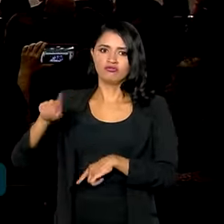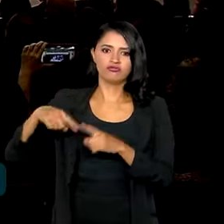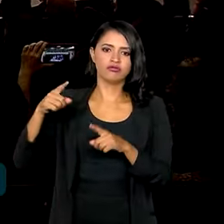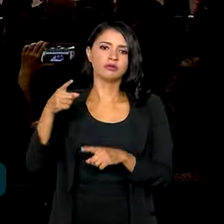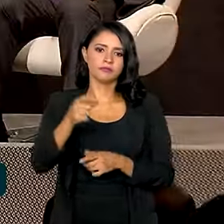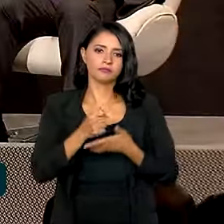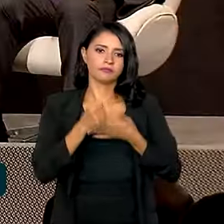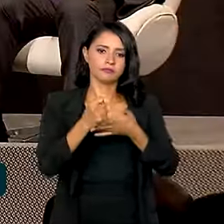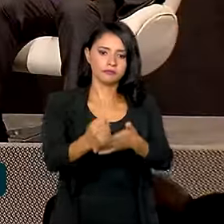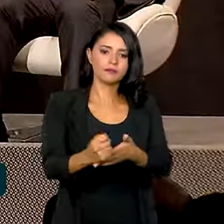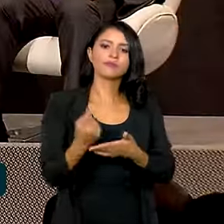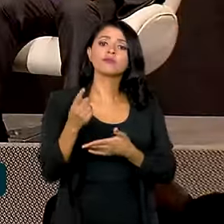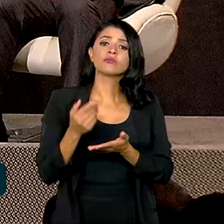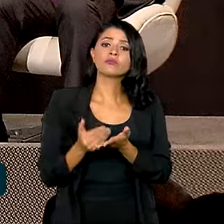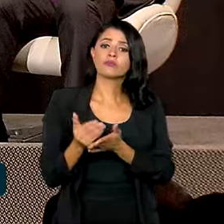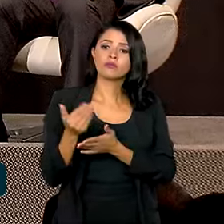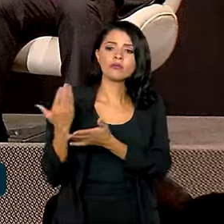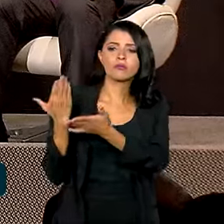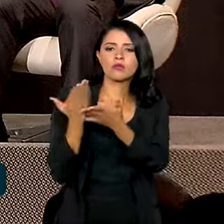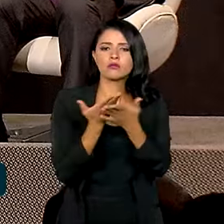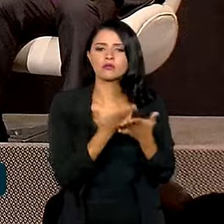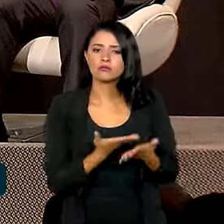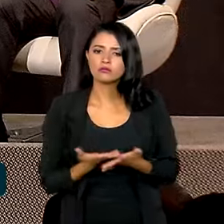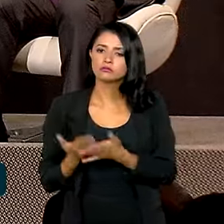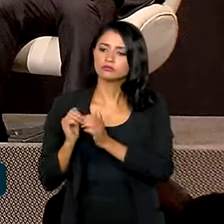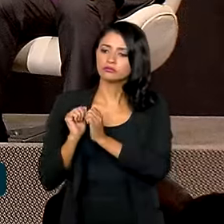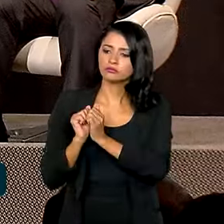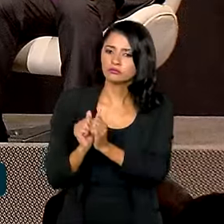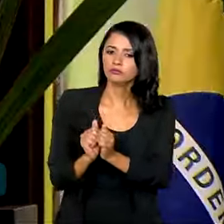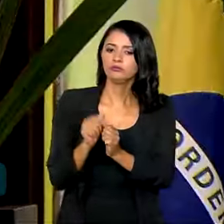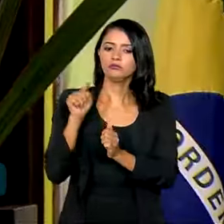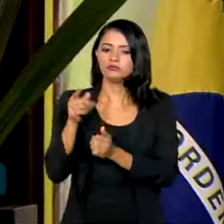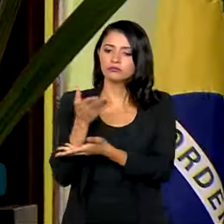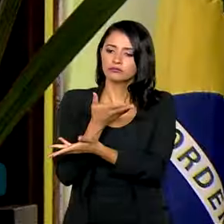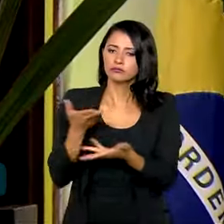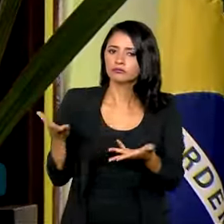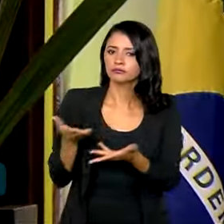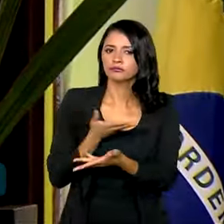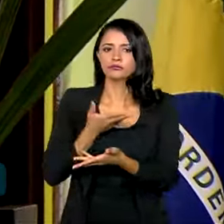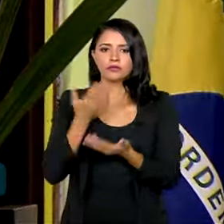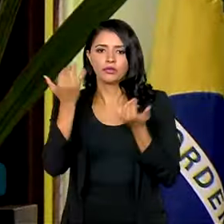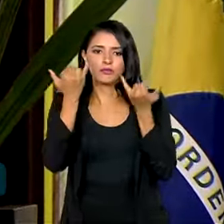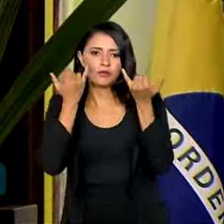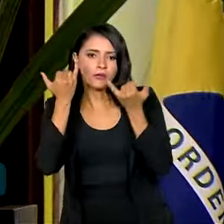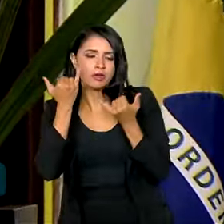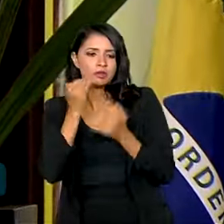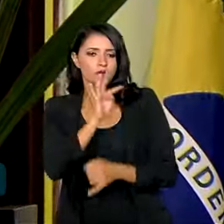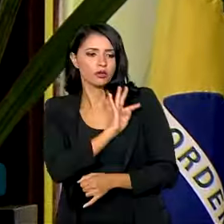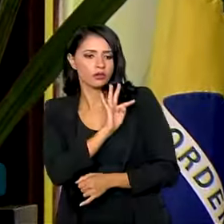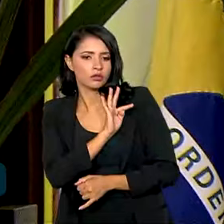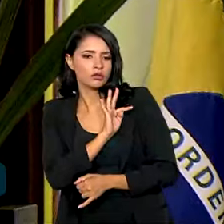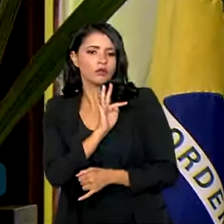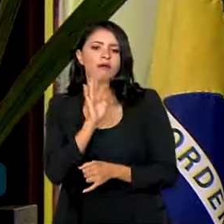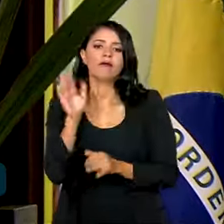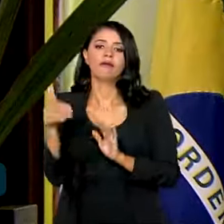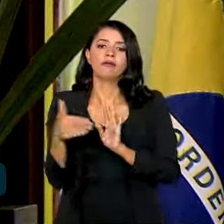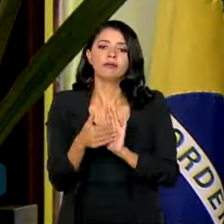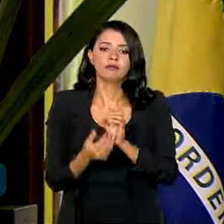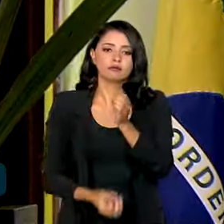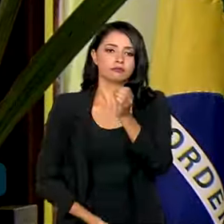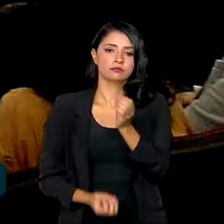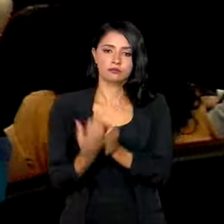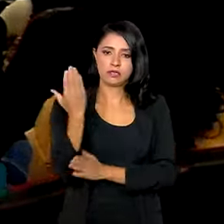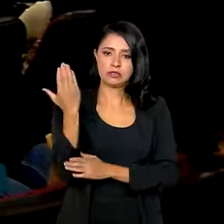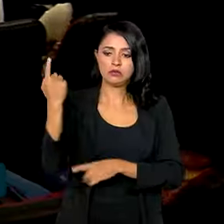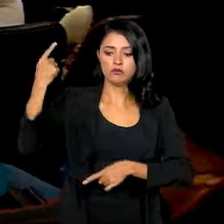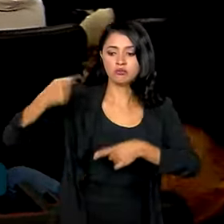vai desde a realização de estudos em conjunto, o compartilhamento de dados e tecnologias, até a criação